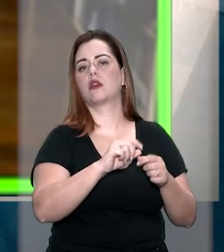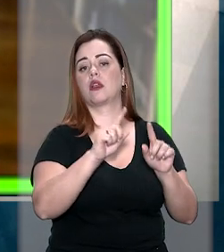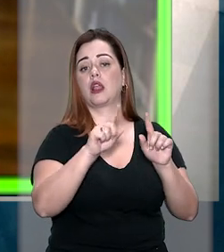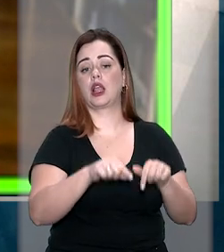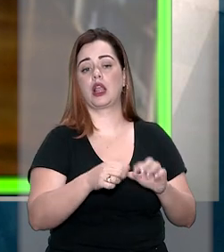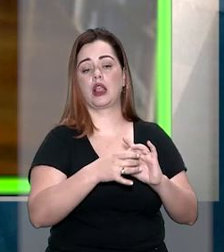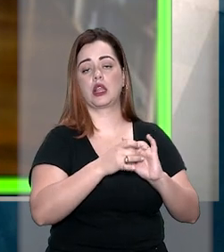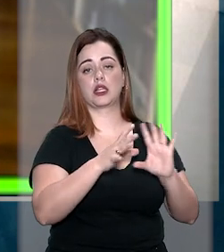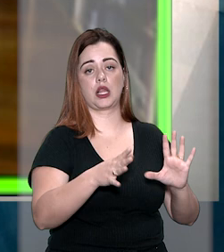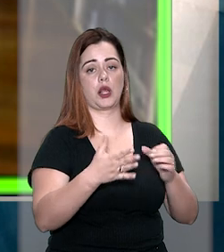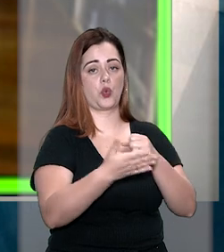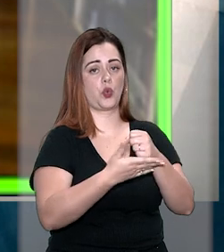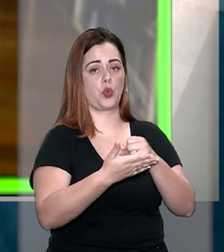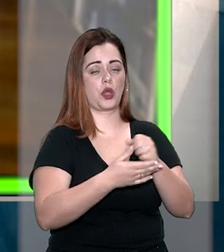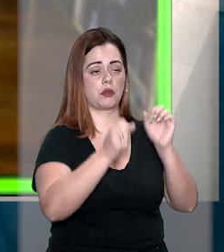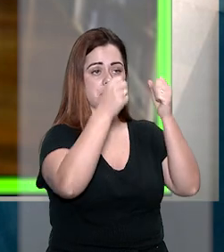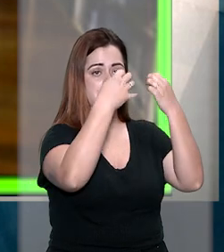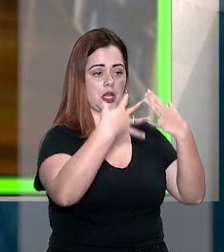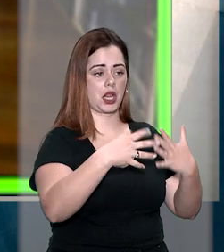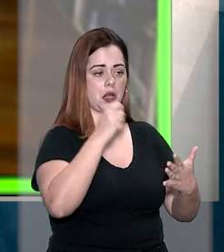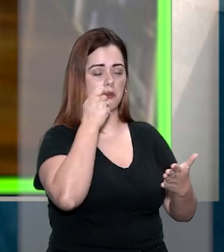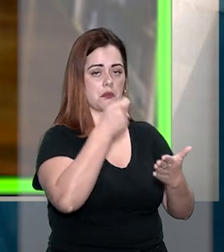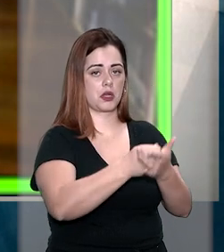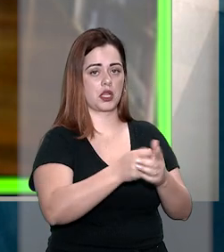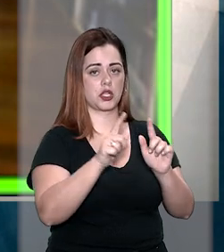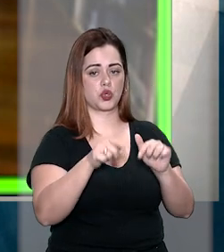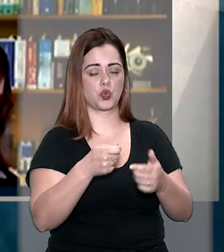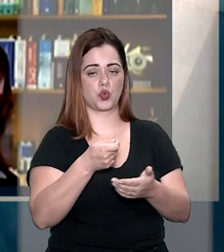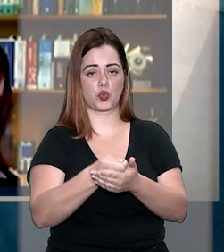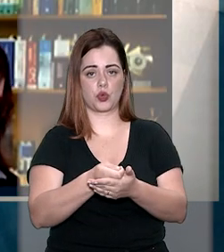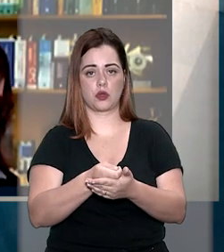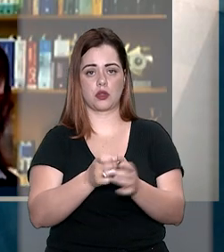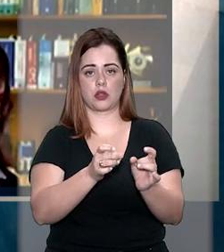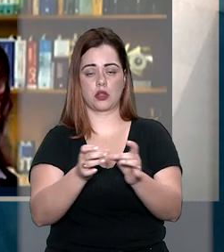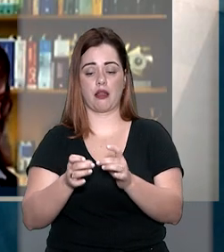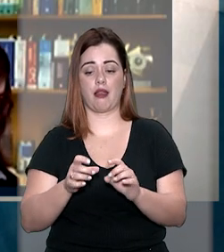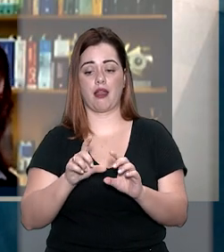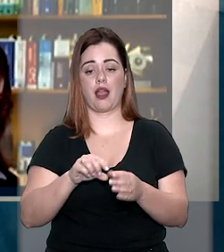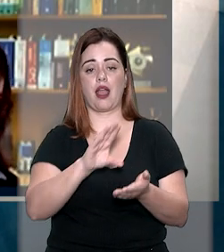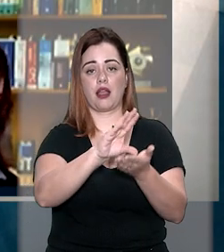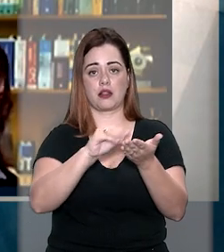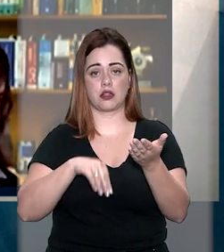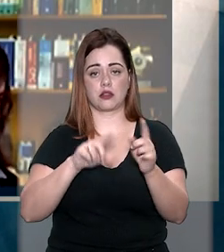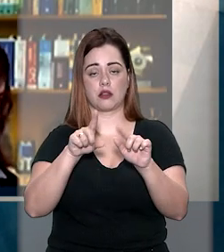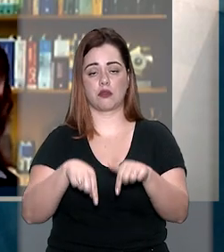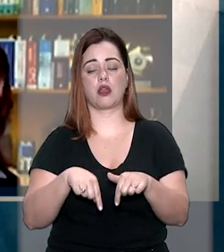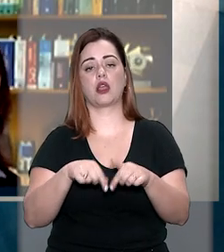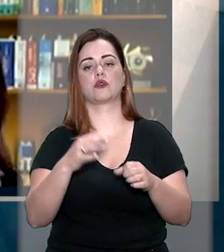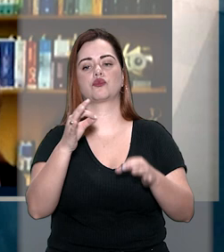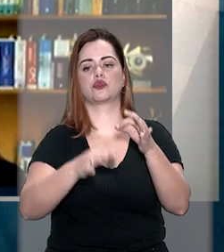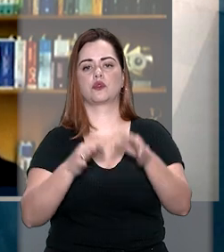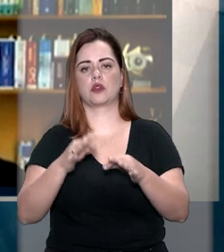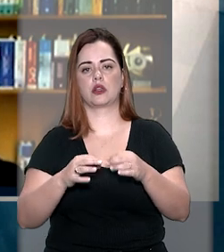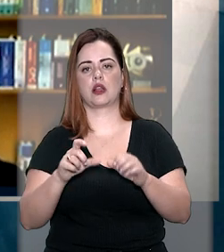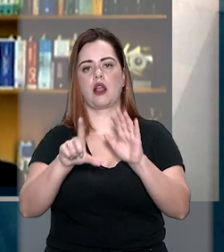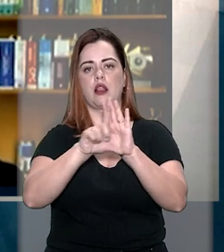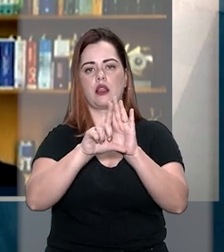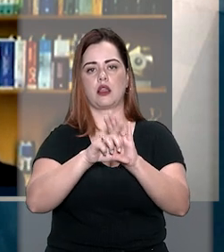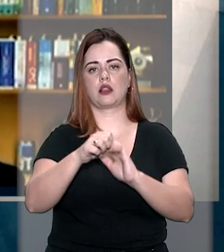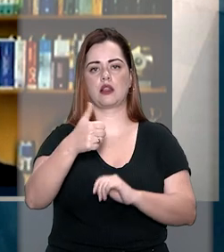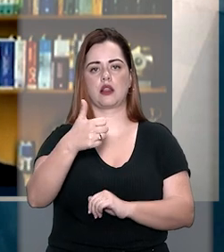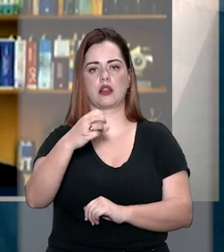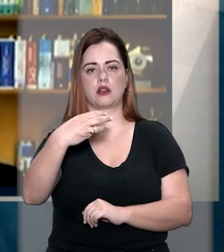deixando de estabelecer claramente a obrigação do comprador, a retenção foi justificável diante da Lei 13